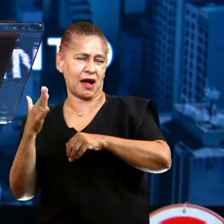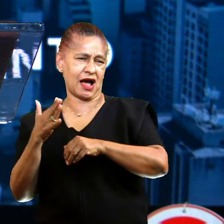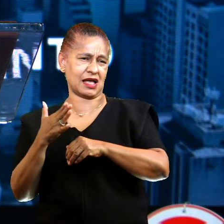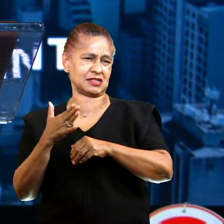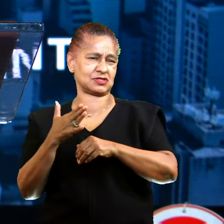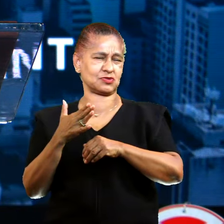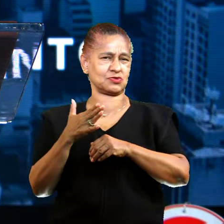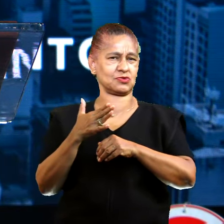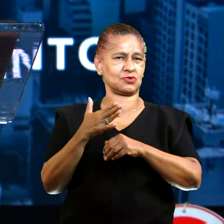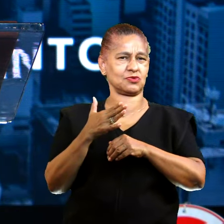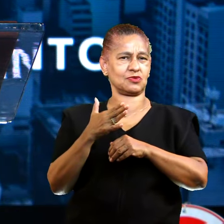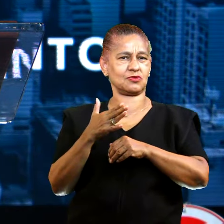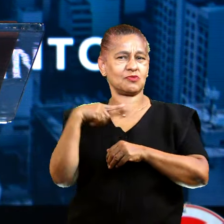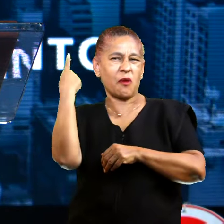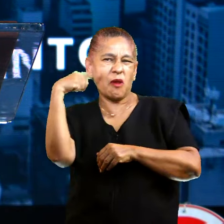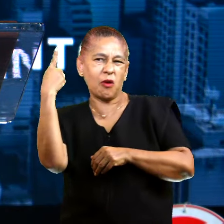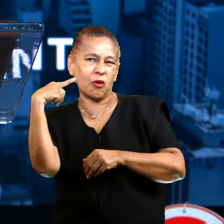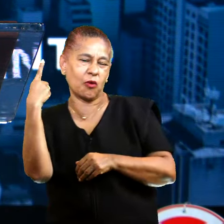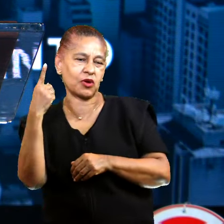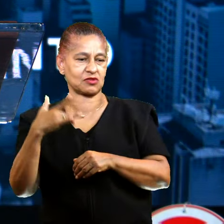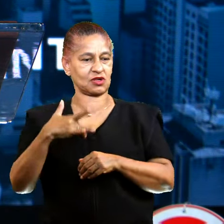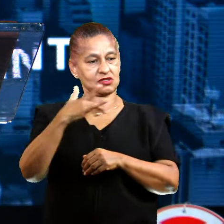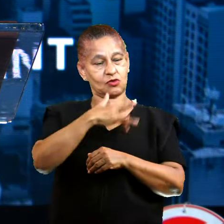espiritual na vida das pessoas.